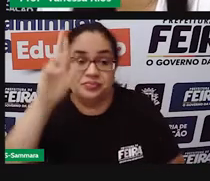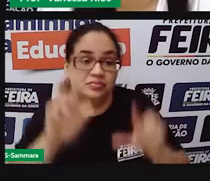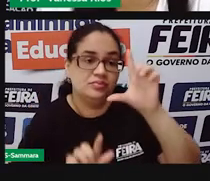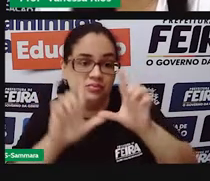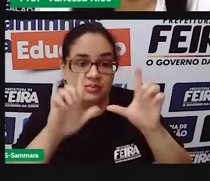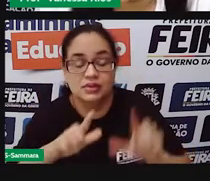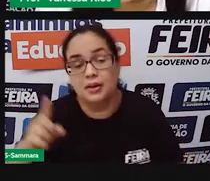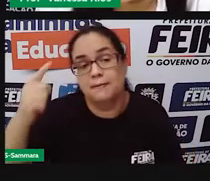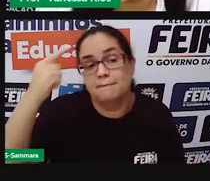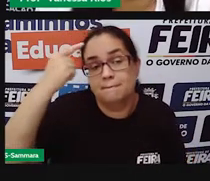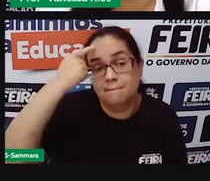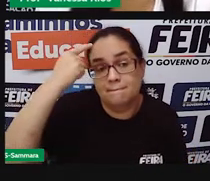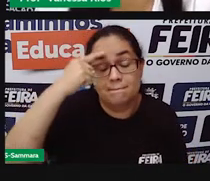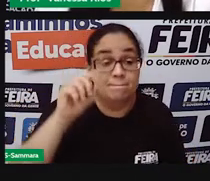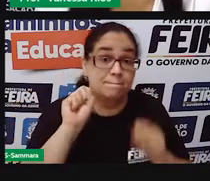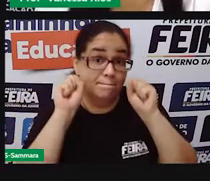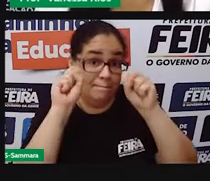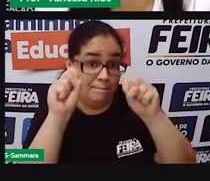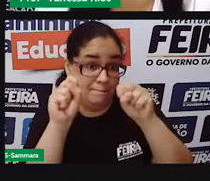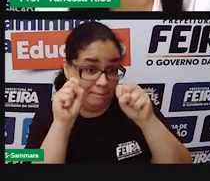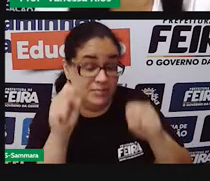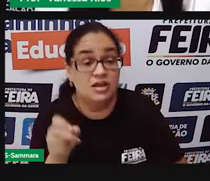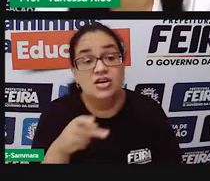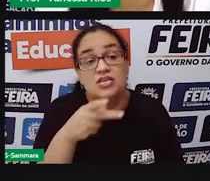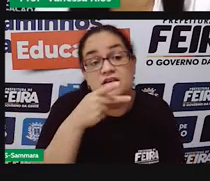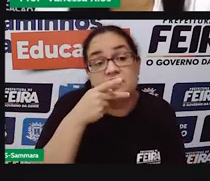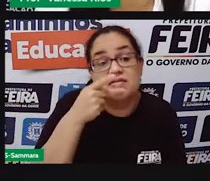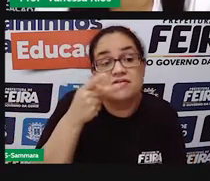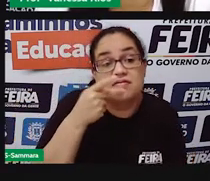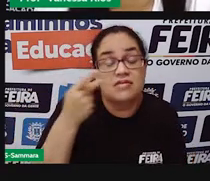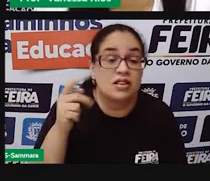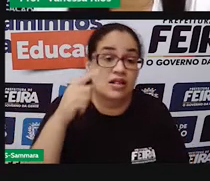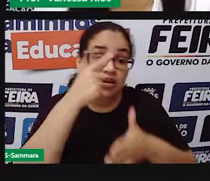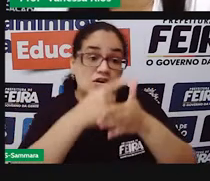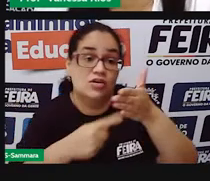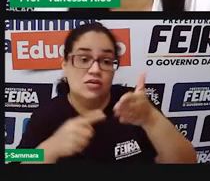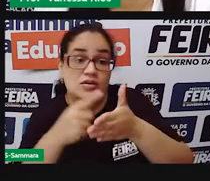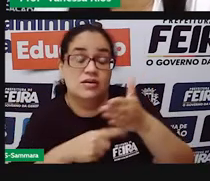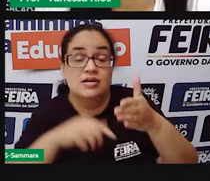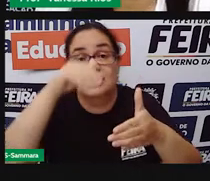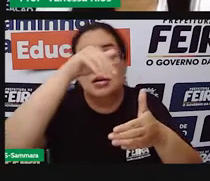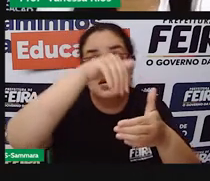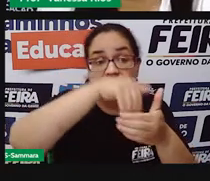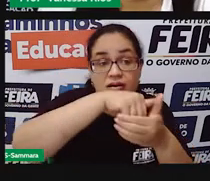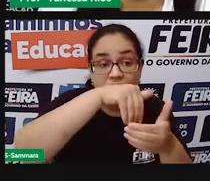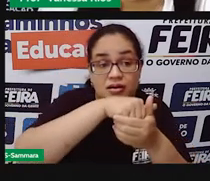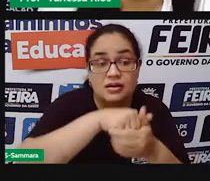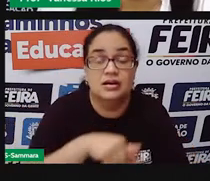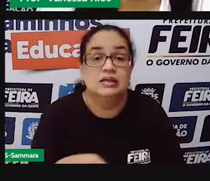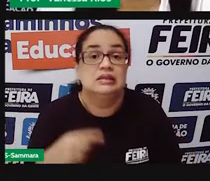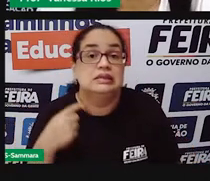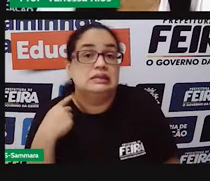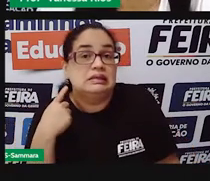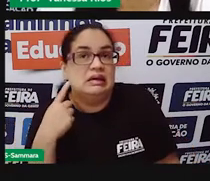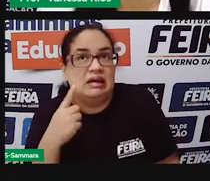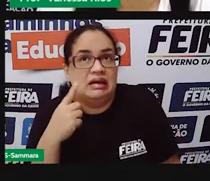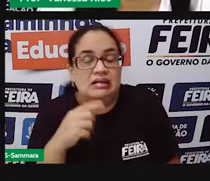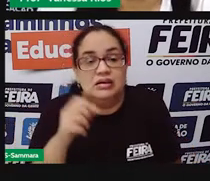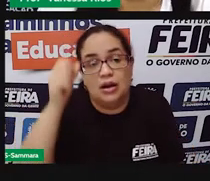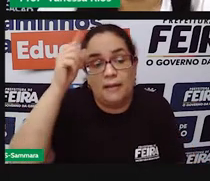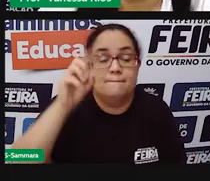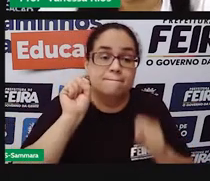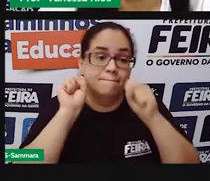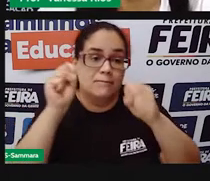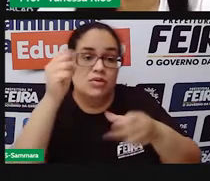ou quem sabe aí alguém poderoso, né? Falar isso em relação ao voto, ele traz uma ironia, né? Ao poder